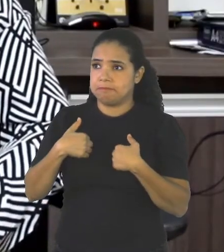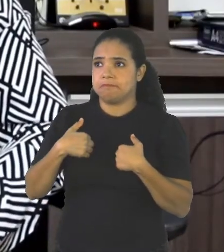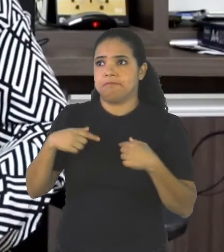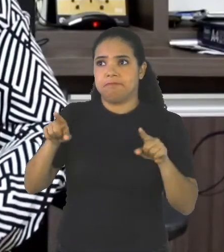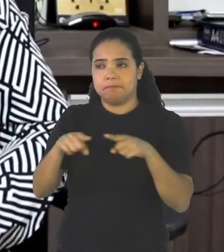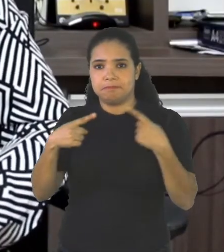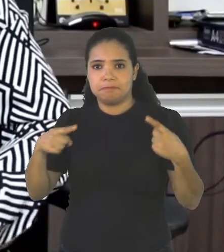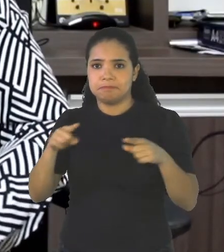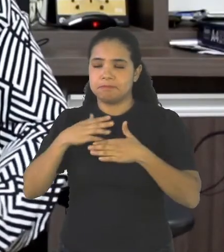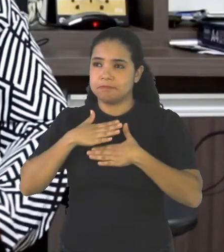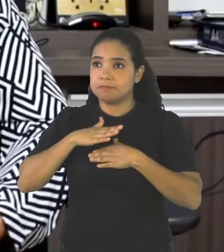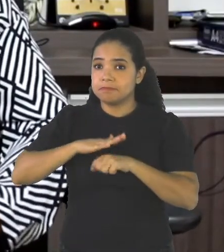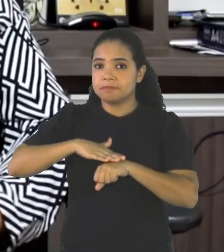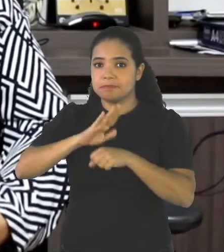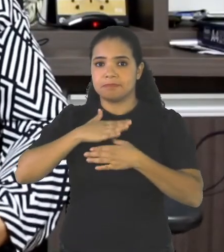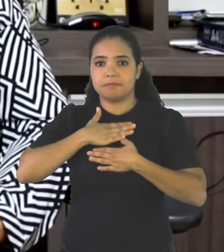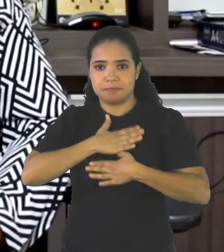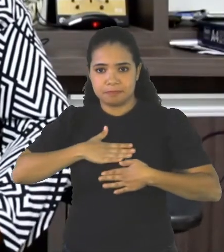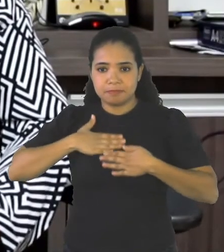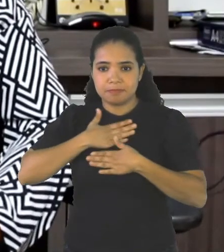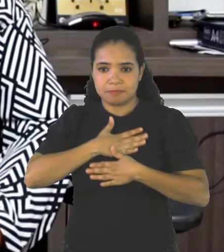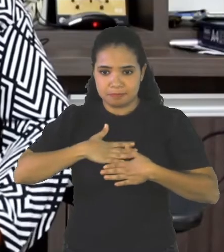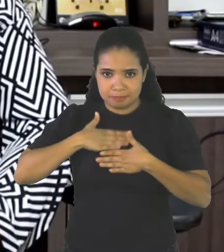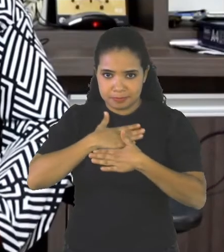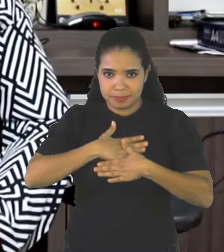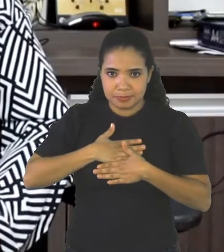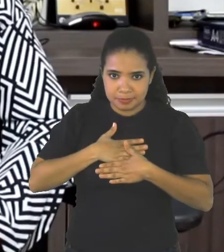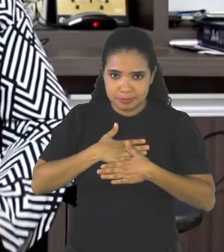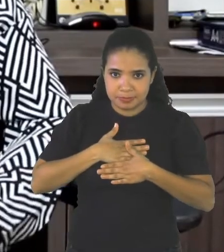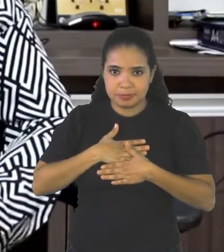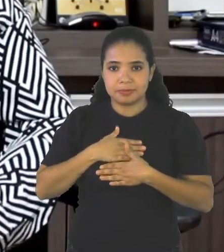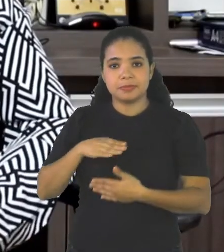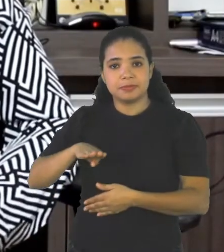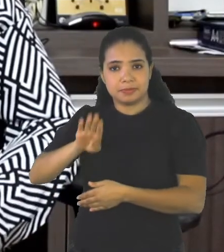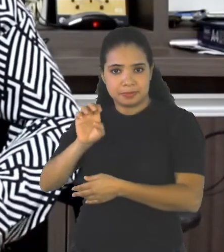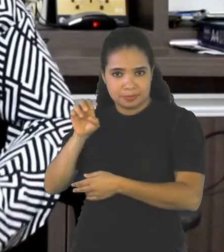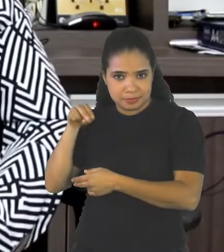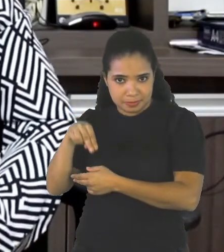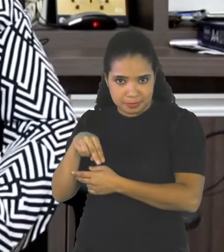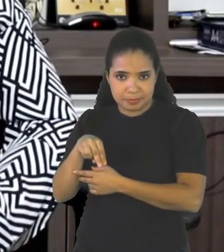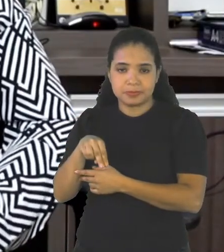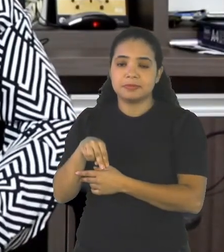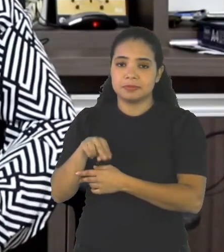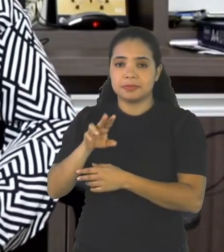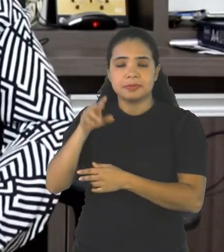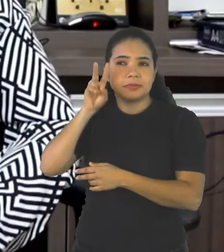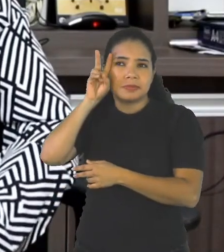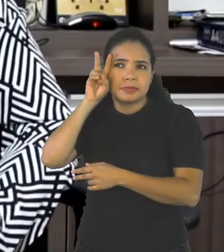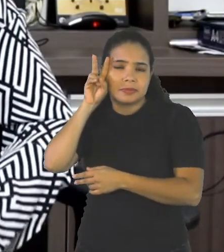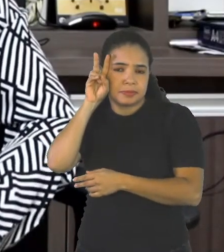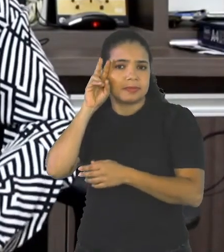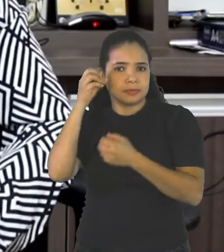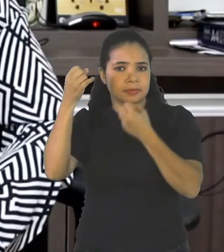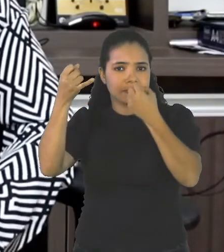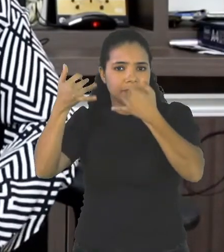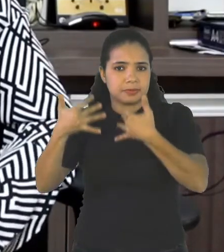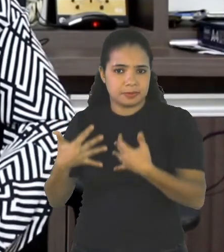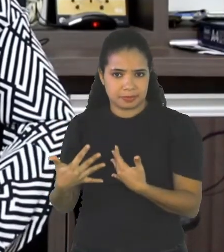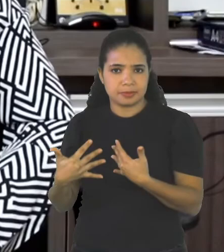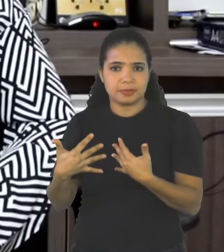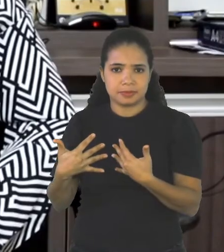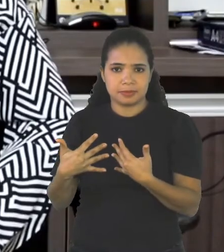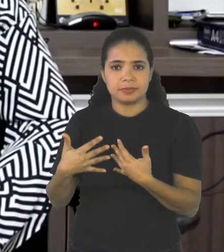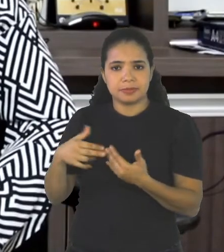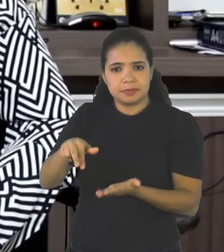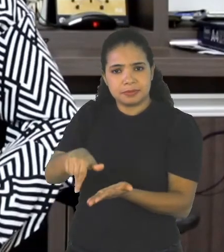Very Very Good Ben Is About A Little Mouse That Was His Friend Friend Of Michael